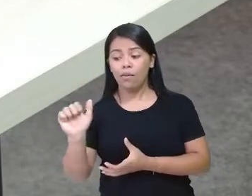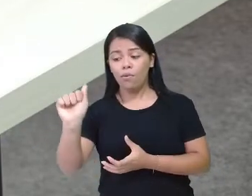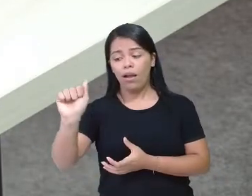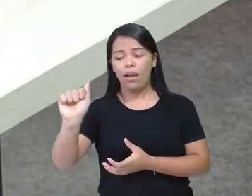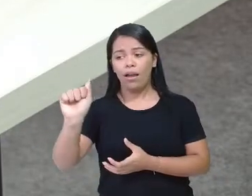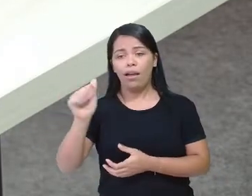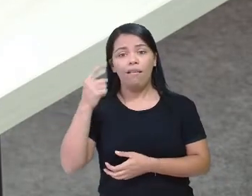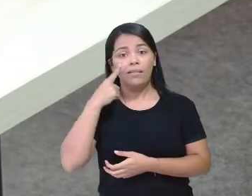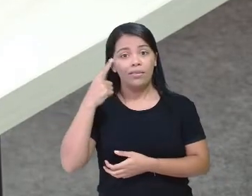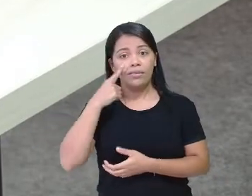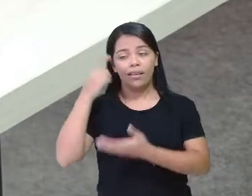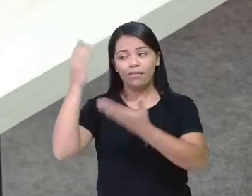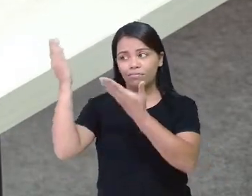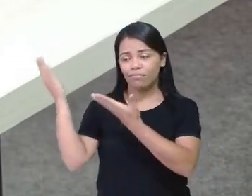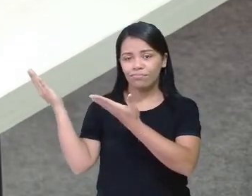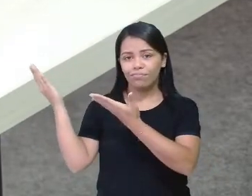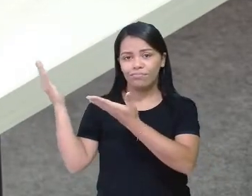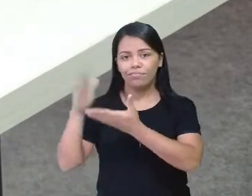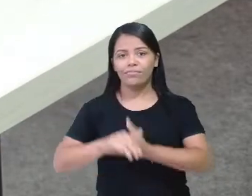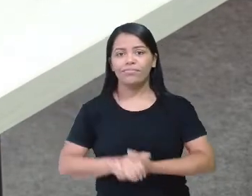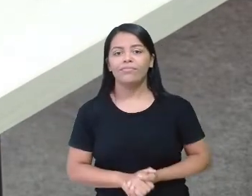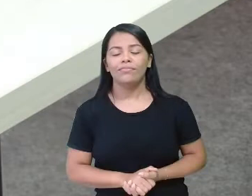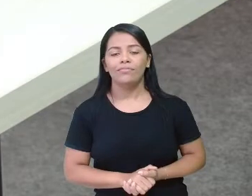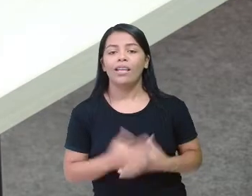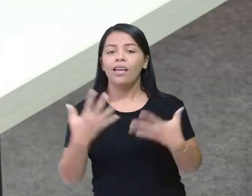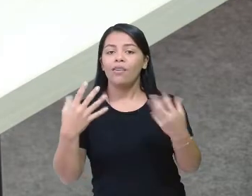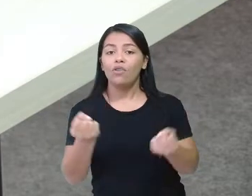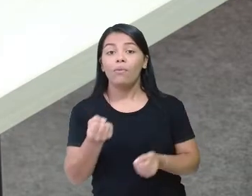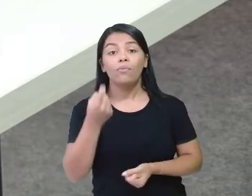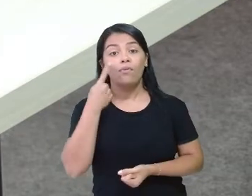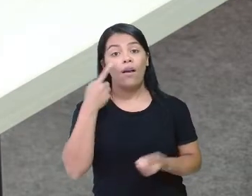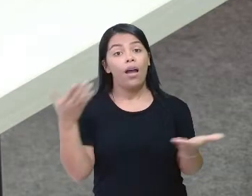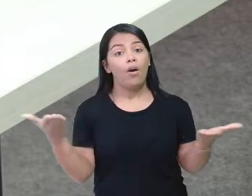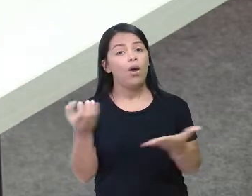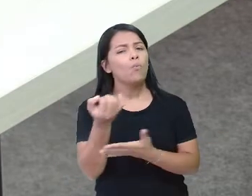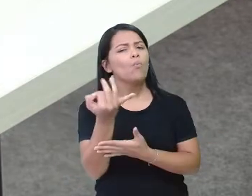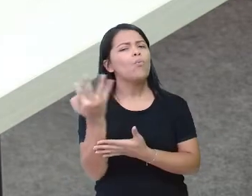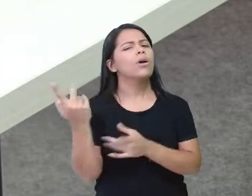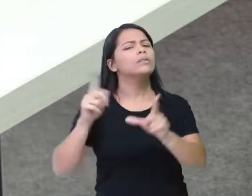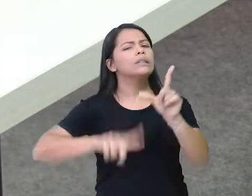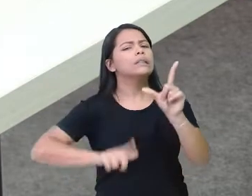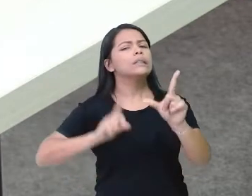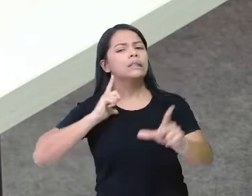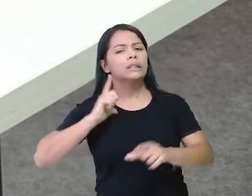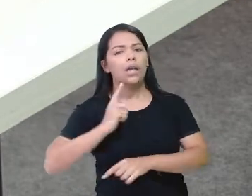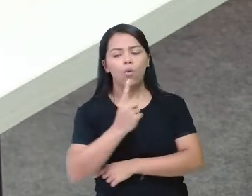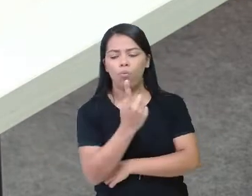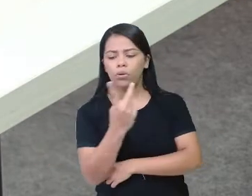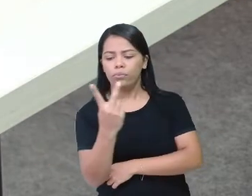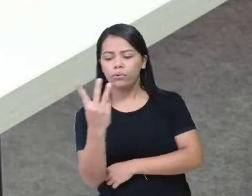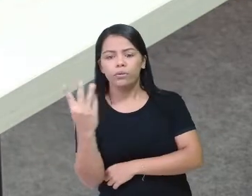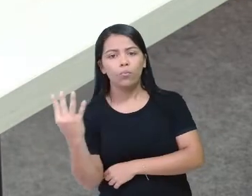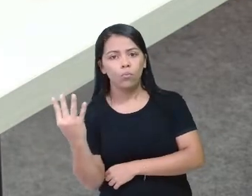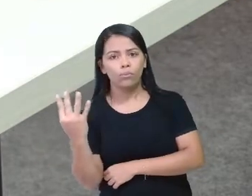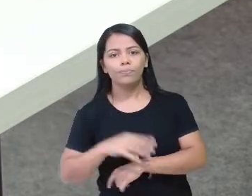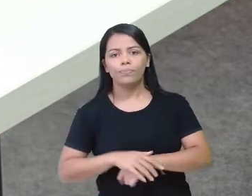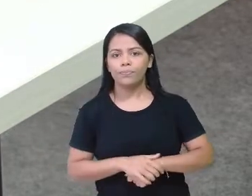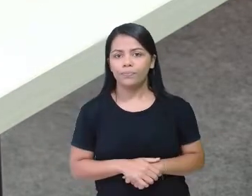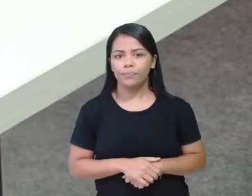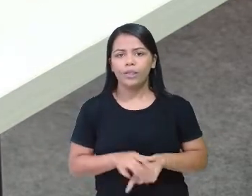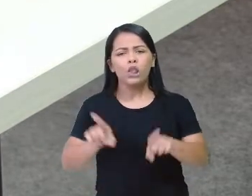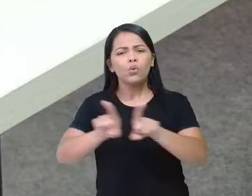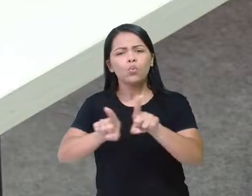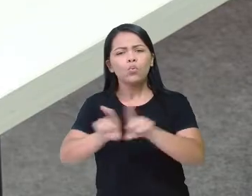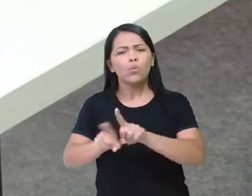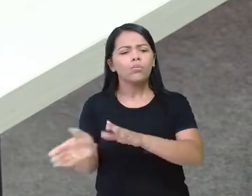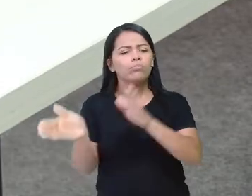Olha aí. Está vendo? Vamos ver agora. Quantas letrinhas tem? Uma, duas, três, quatro. Igual